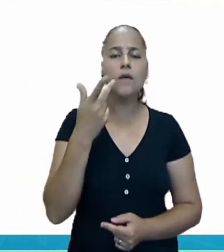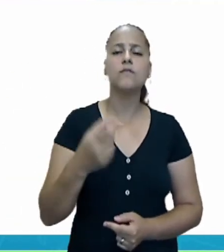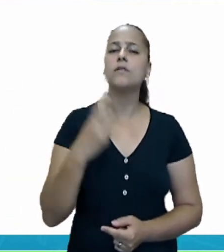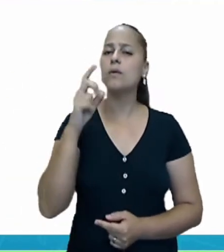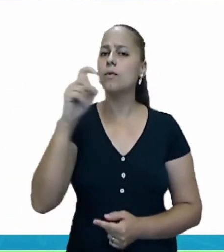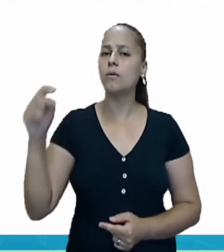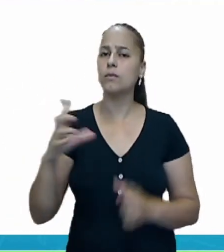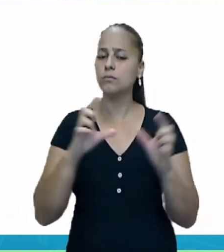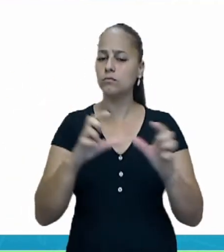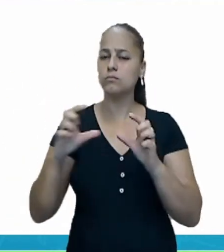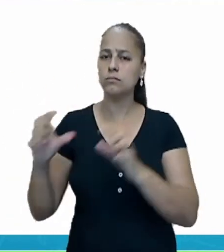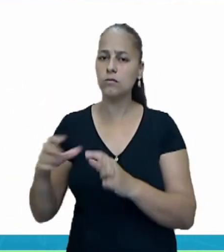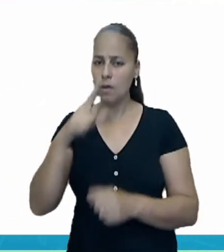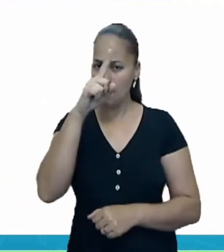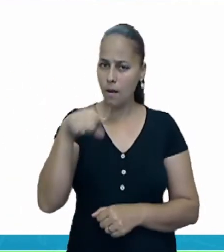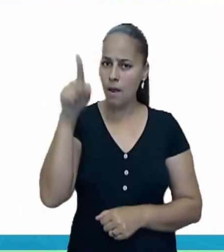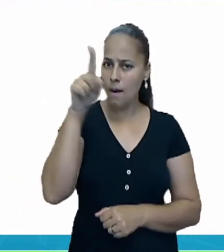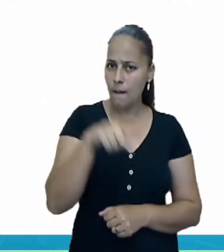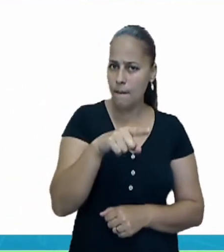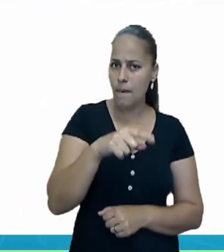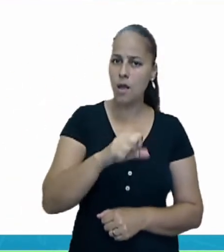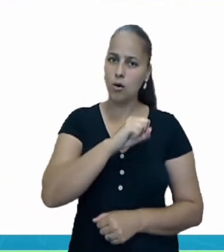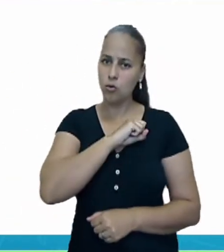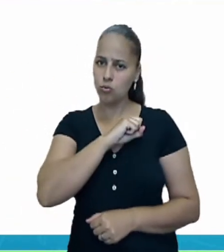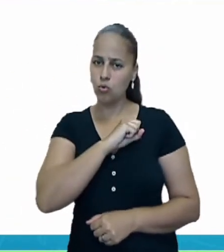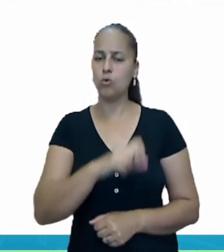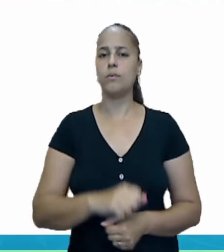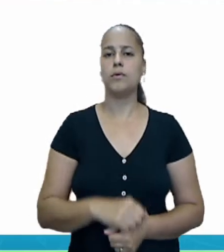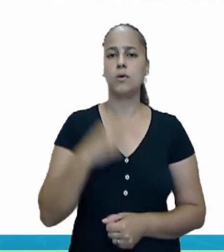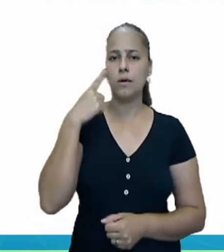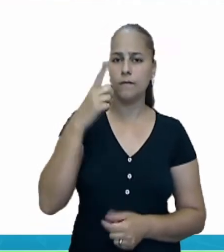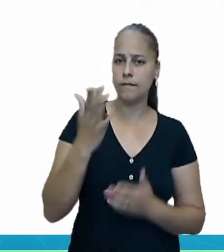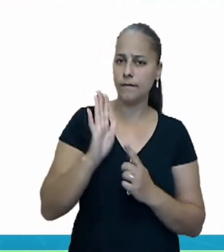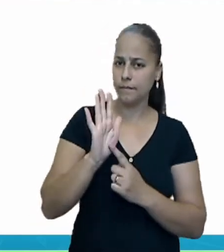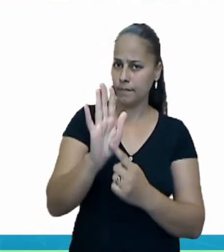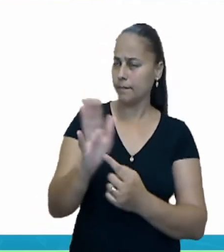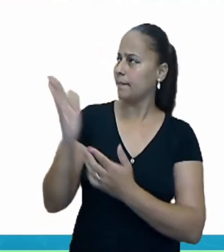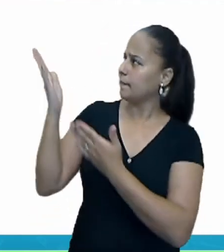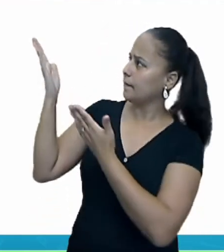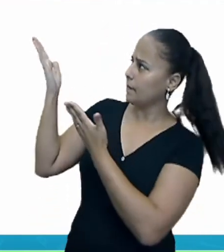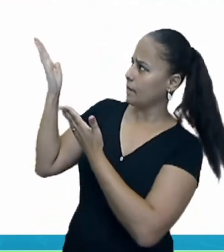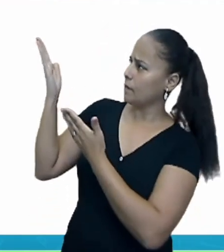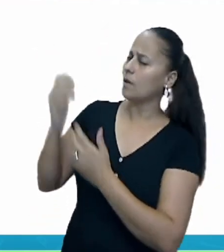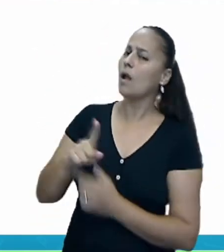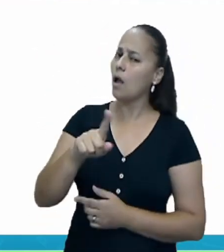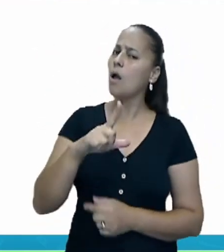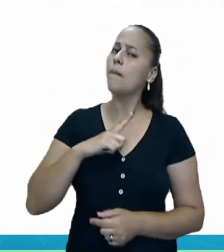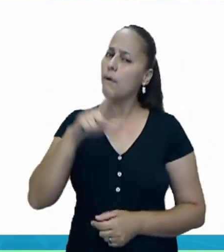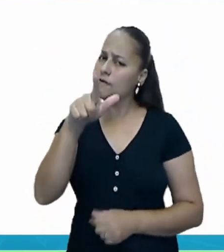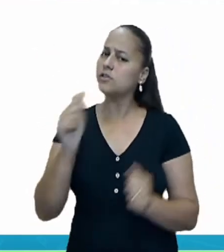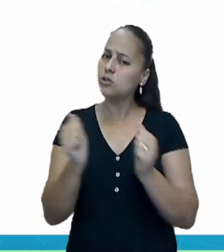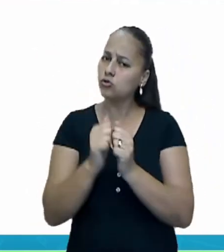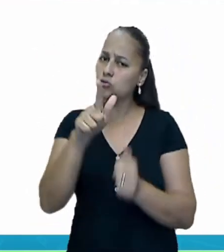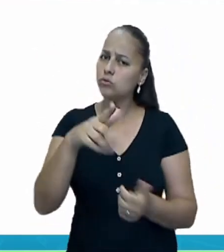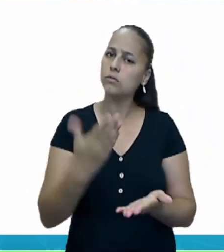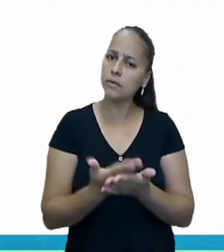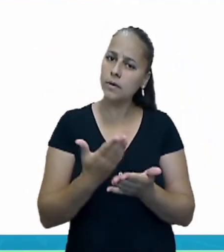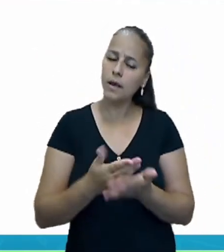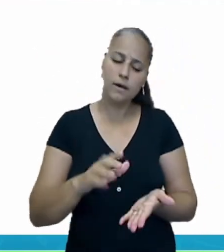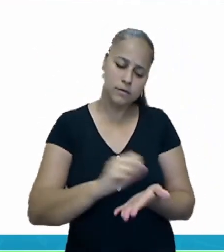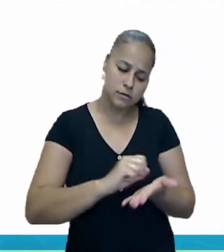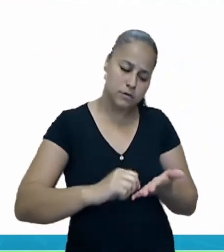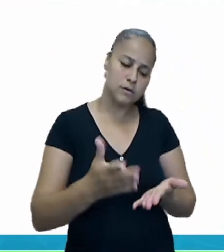possui, marcando o numeral ao lado. Vocês podem fazer aí na casa de vocês, junto comigo,